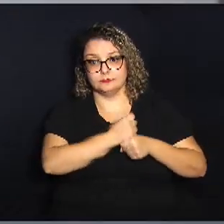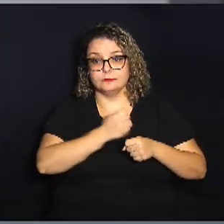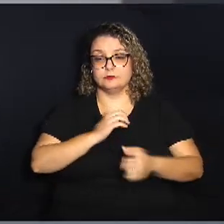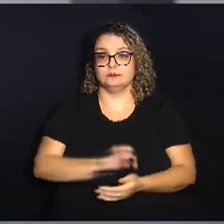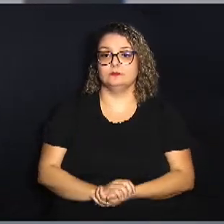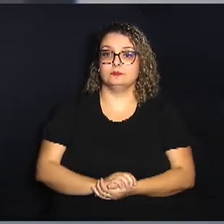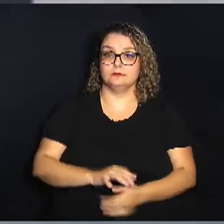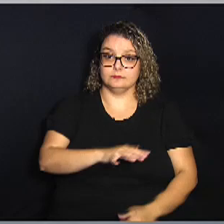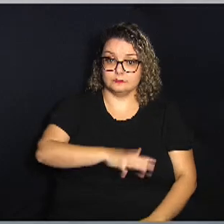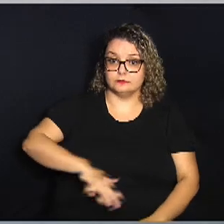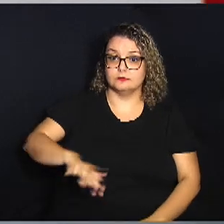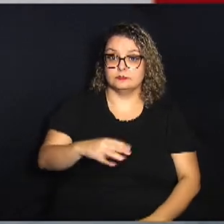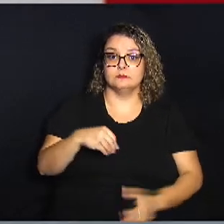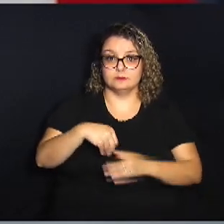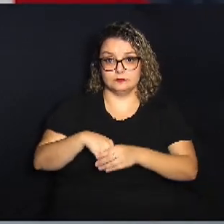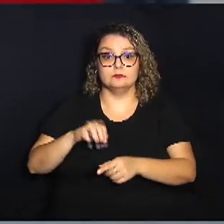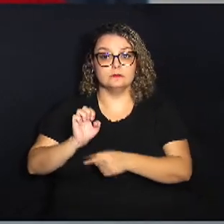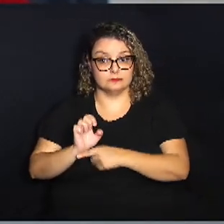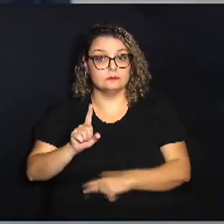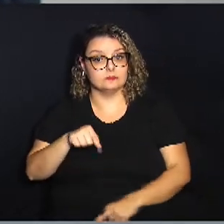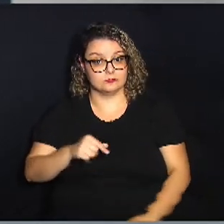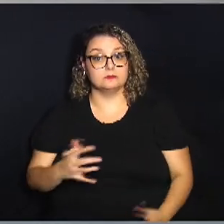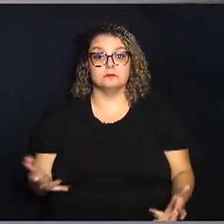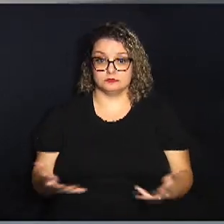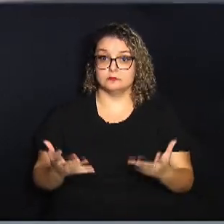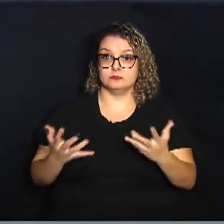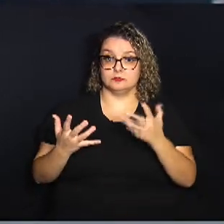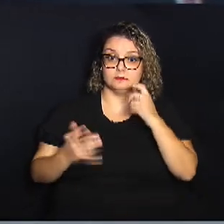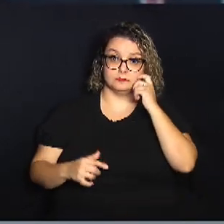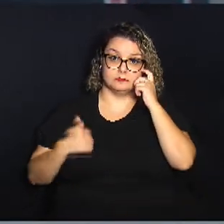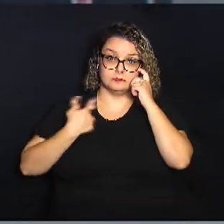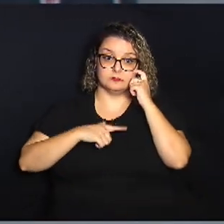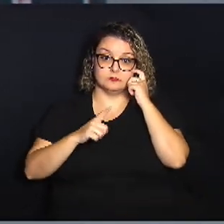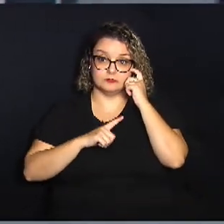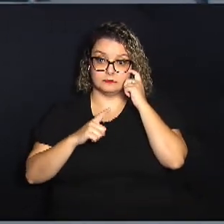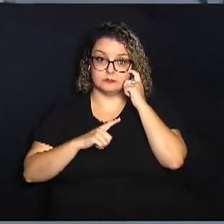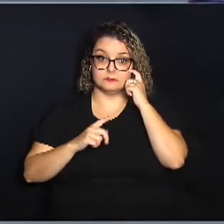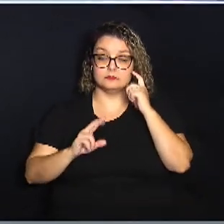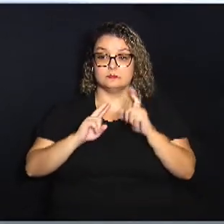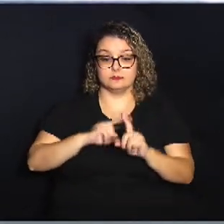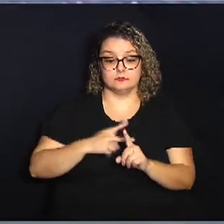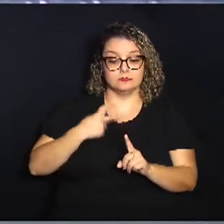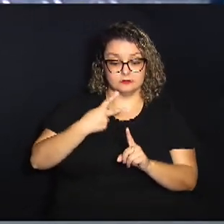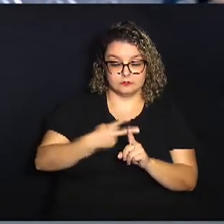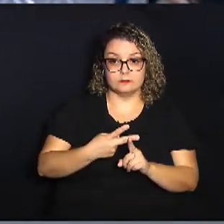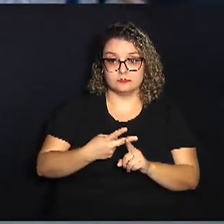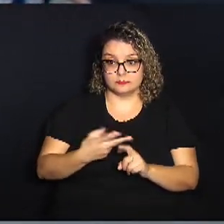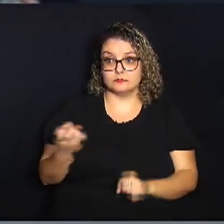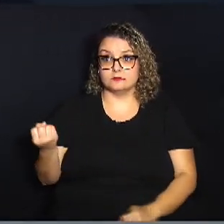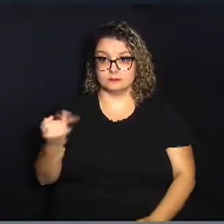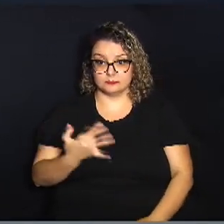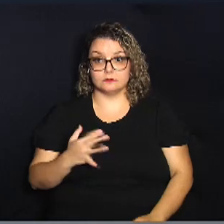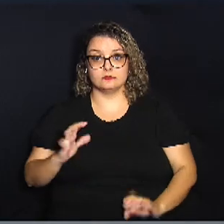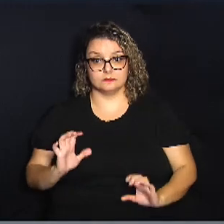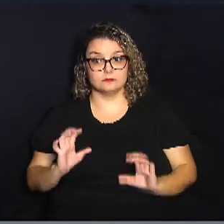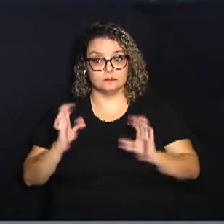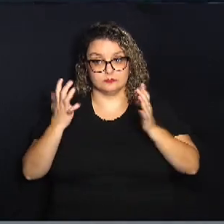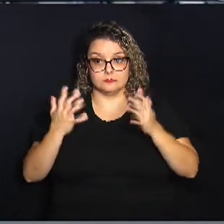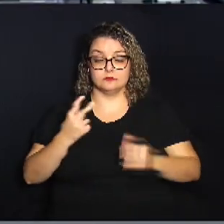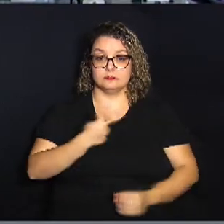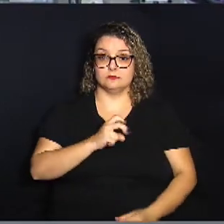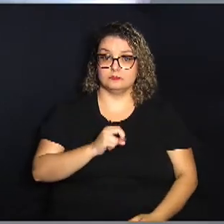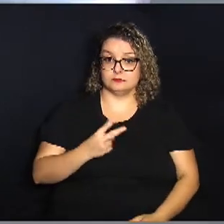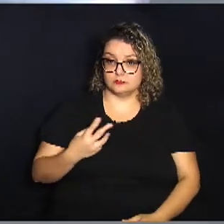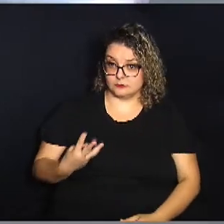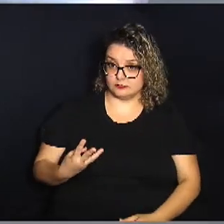O cenário para o interior também é muito promissor. Nós tivemos quase uma duplicação da quantidade de eventos de 2023